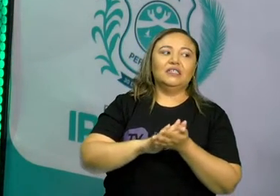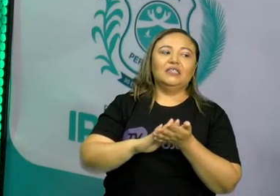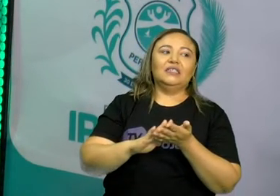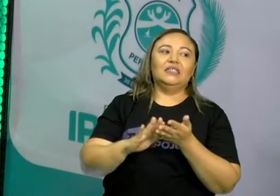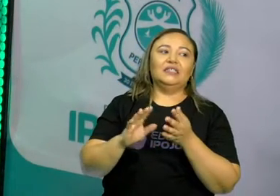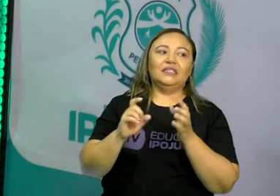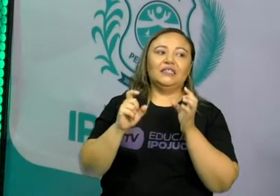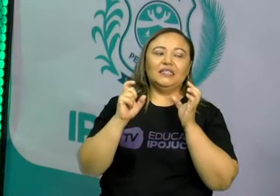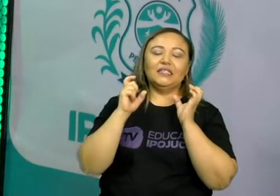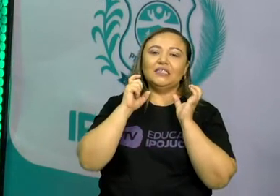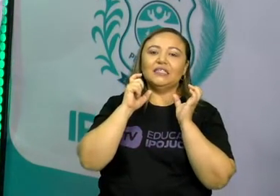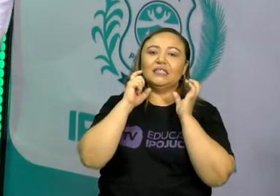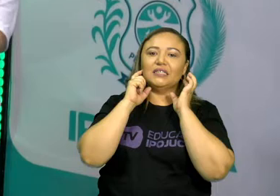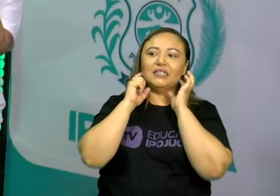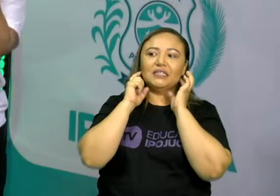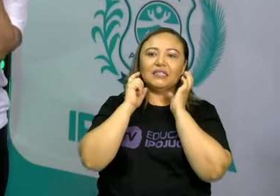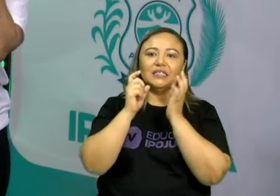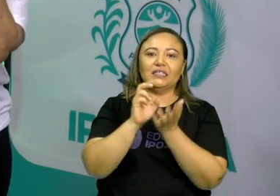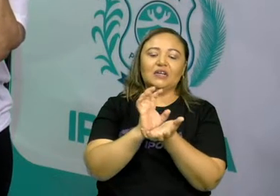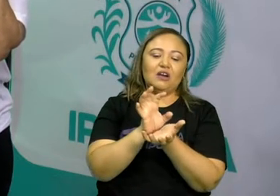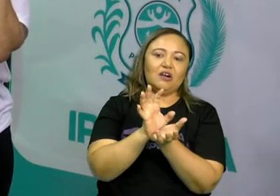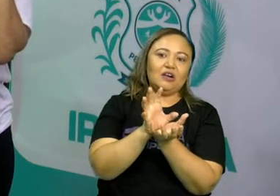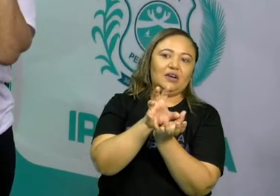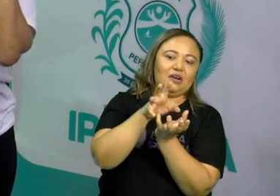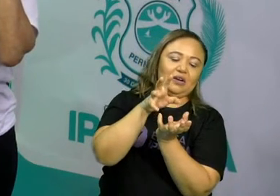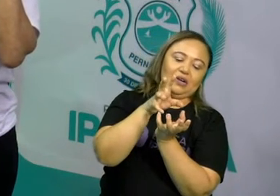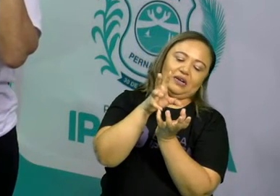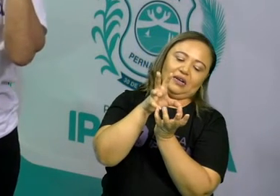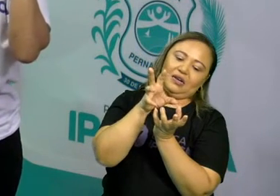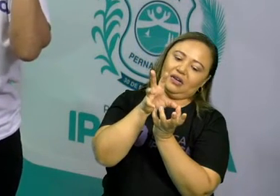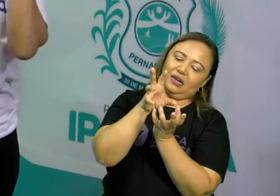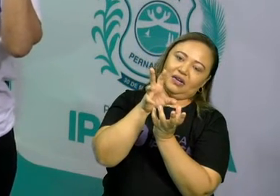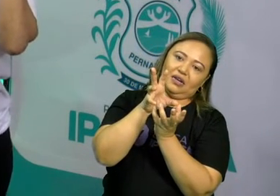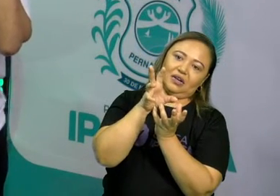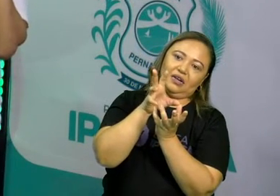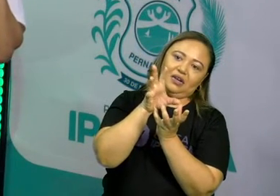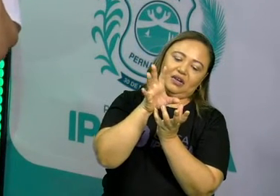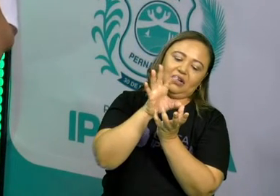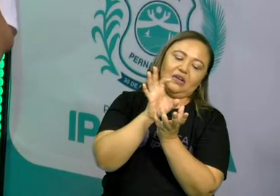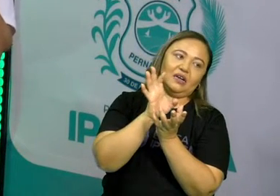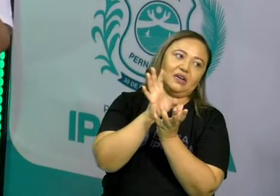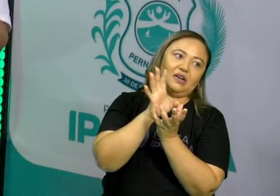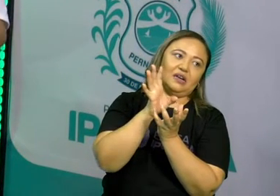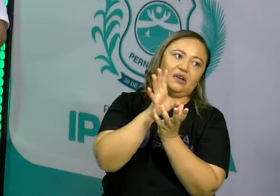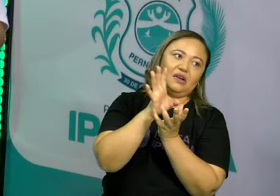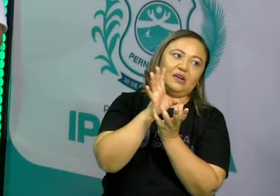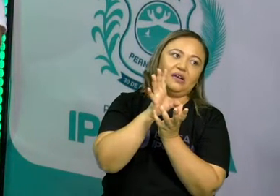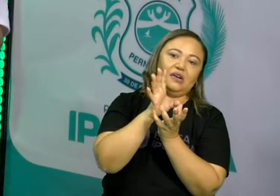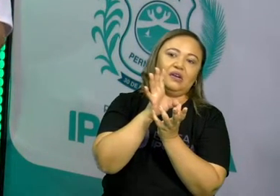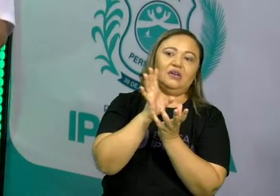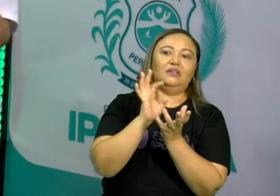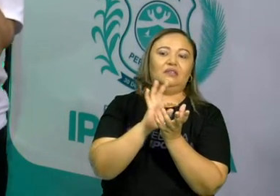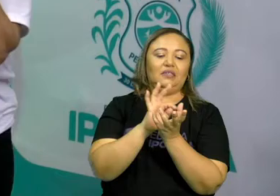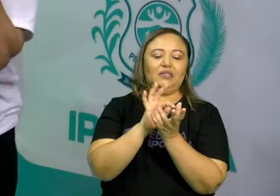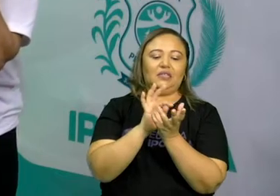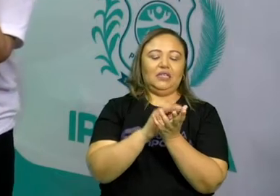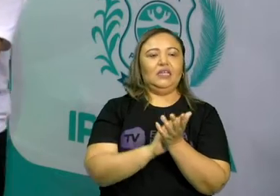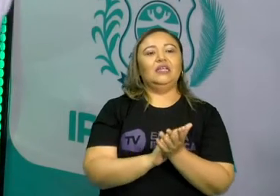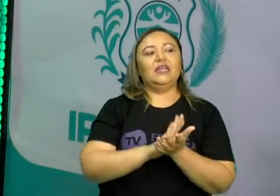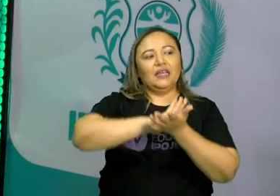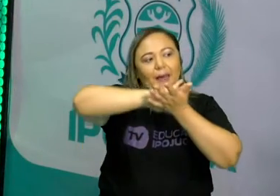os largos, aquele que lá vem no cantinho. Esse, se a gente não tiver cuidado, eles, sabe o que acontece? Eles se estragam rápido.